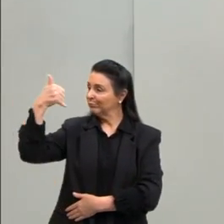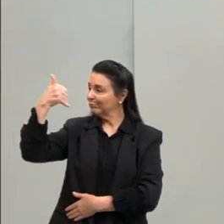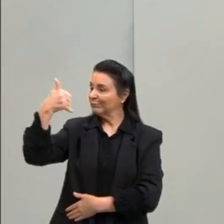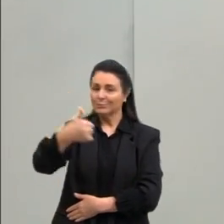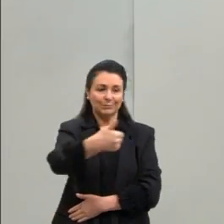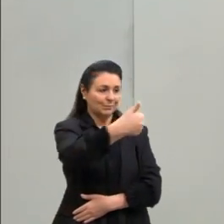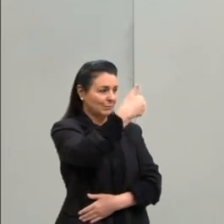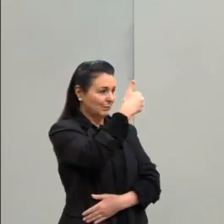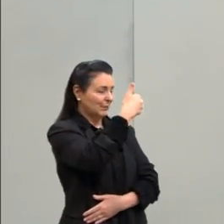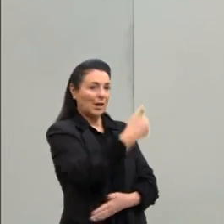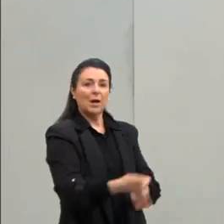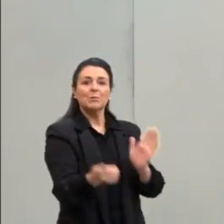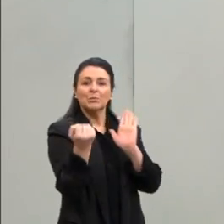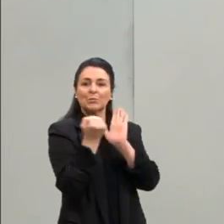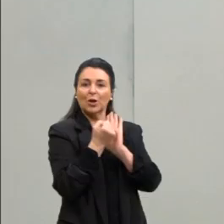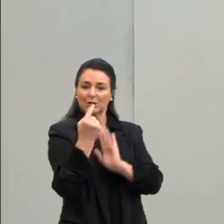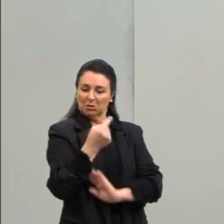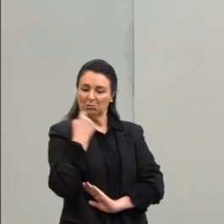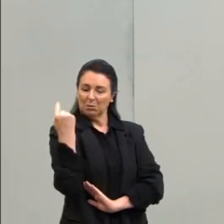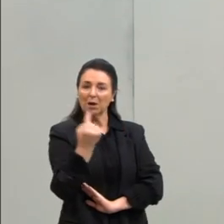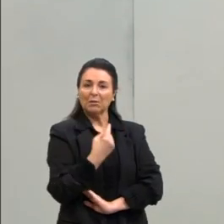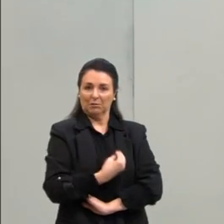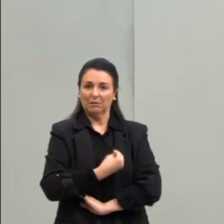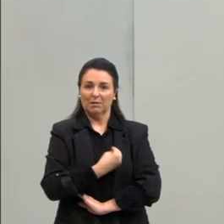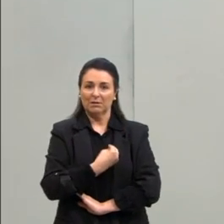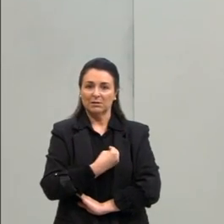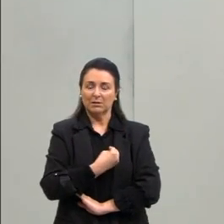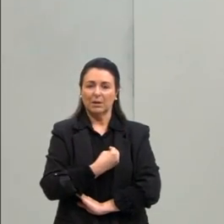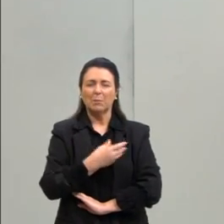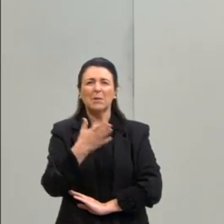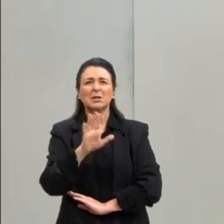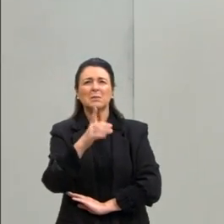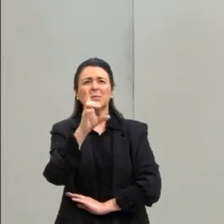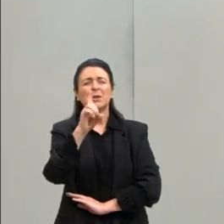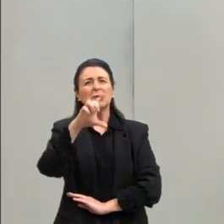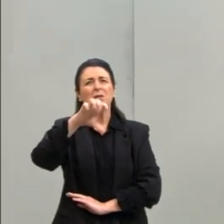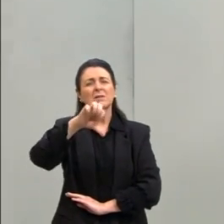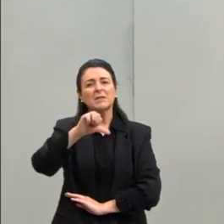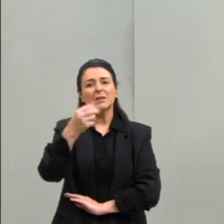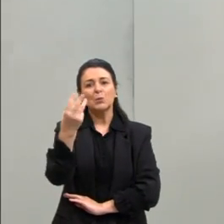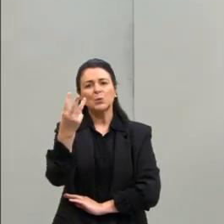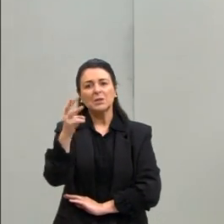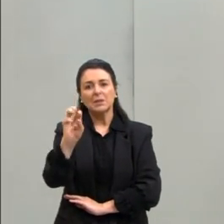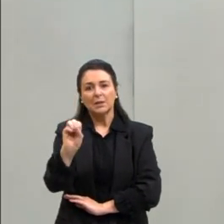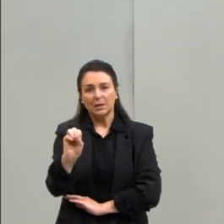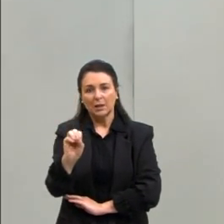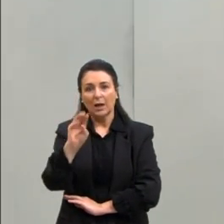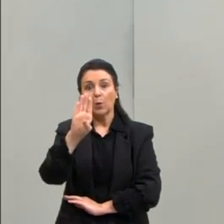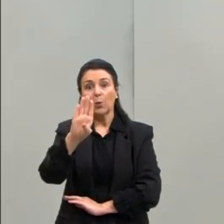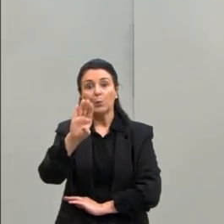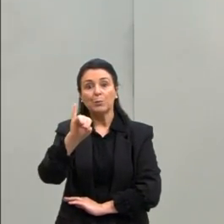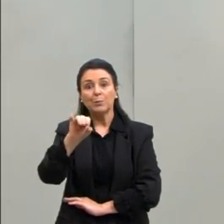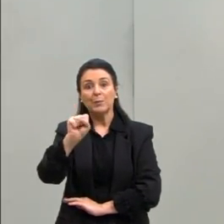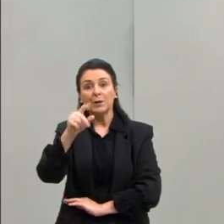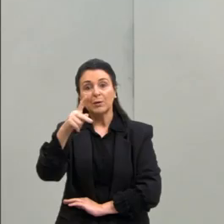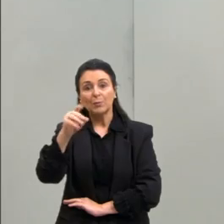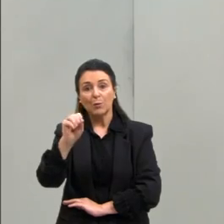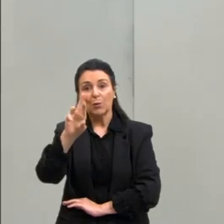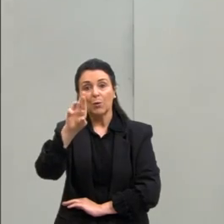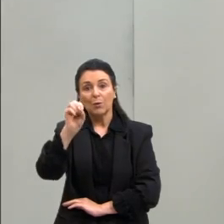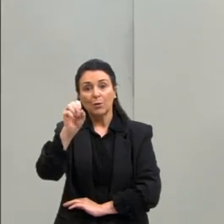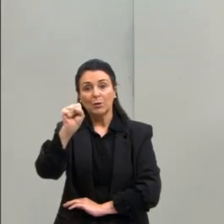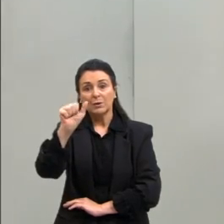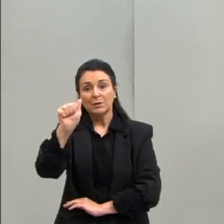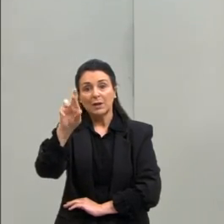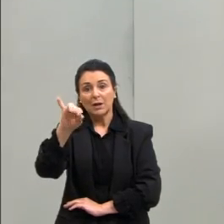nossa existência, nós temos ali, em 1930, o Bispo do Rosário, reunindo objetos e criando